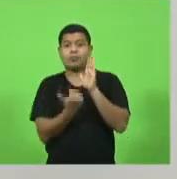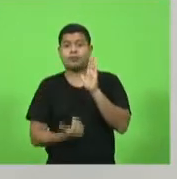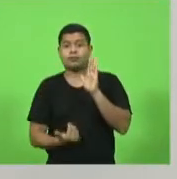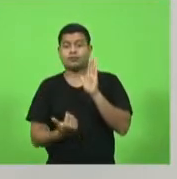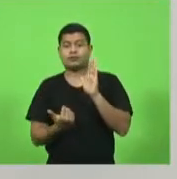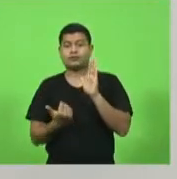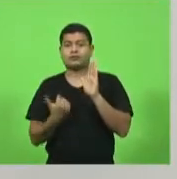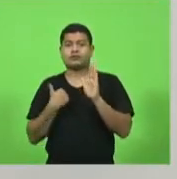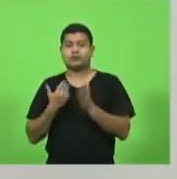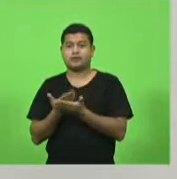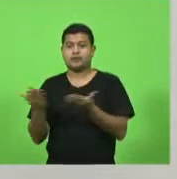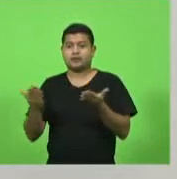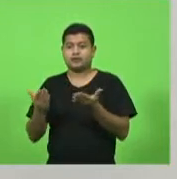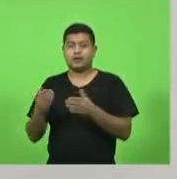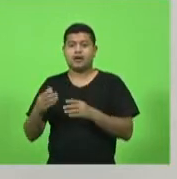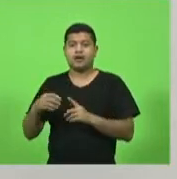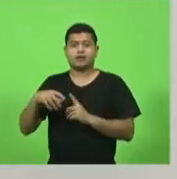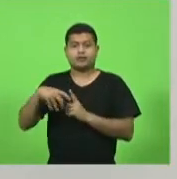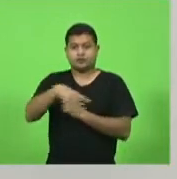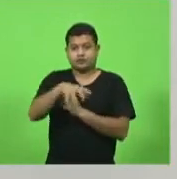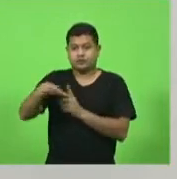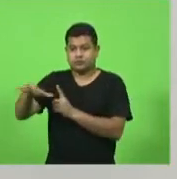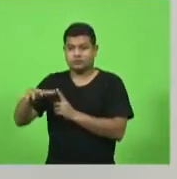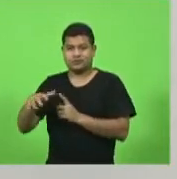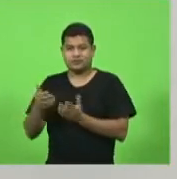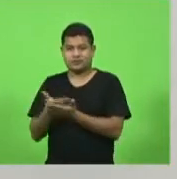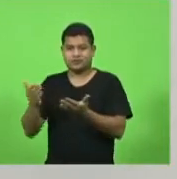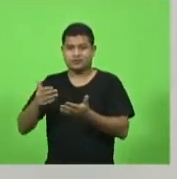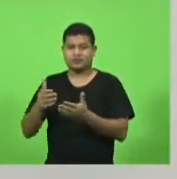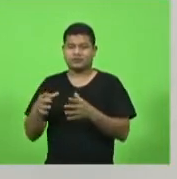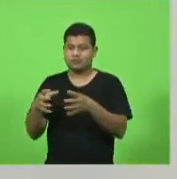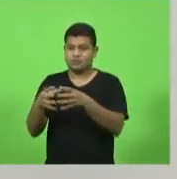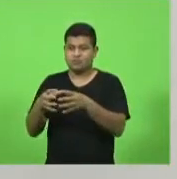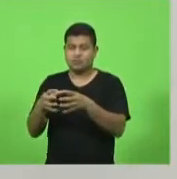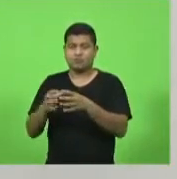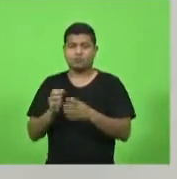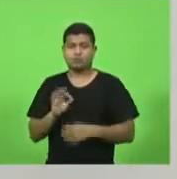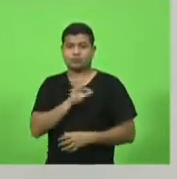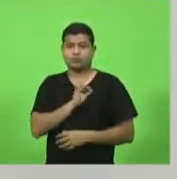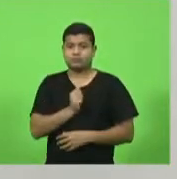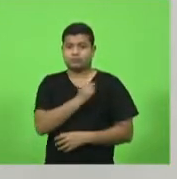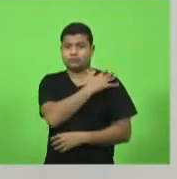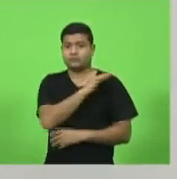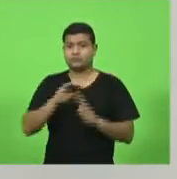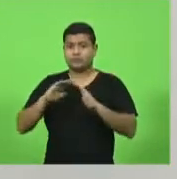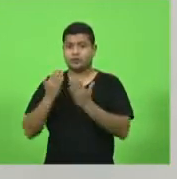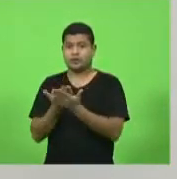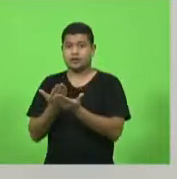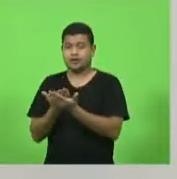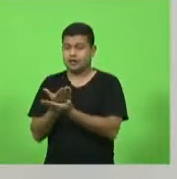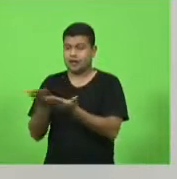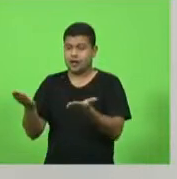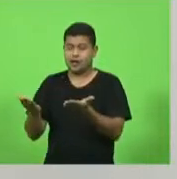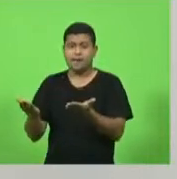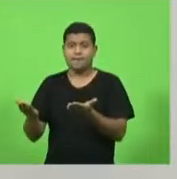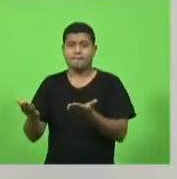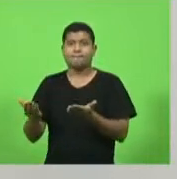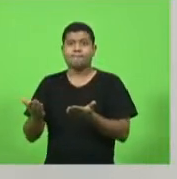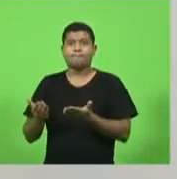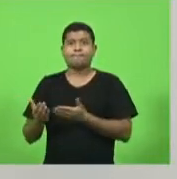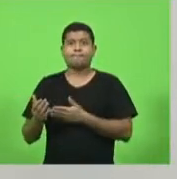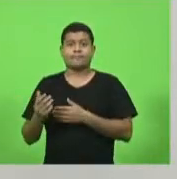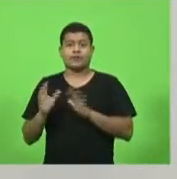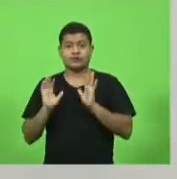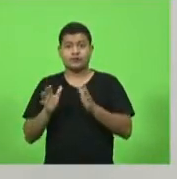efetivo da polícia militar, fazendo referência a essa escola que se encontra na situação de pronta para ser